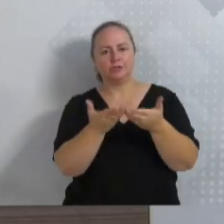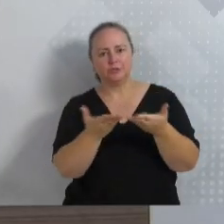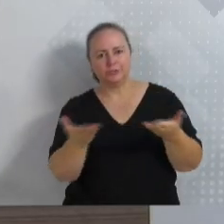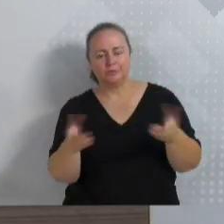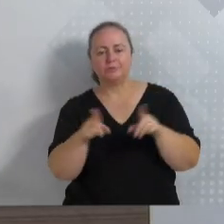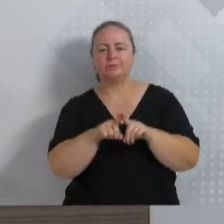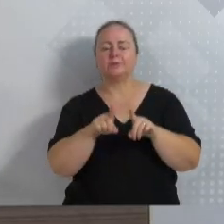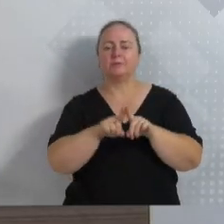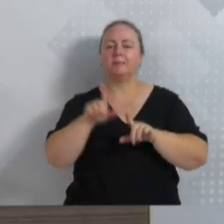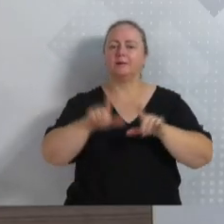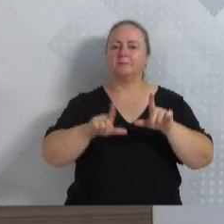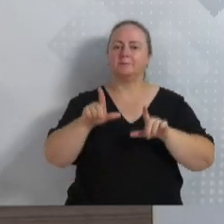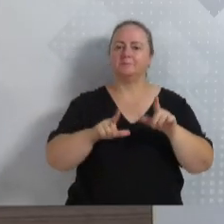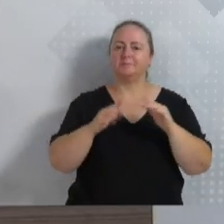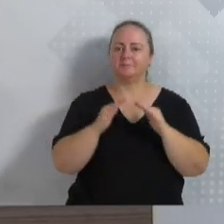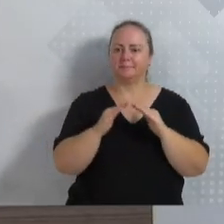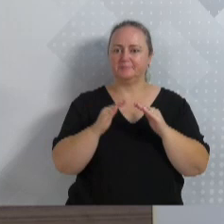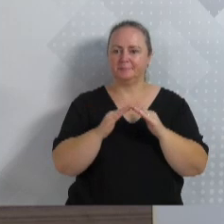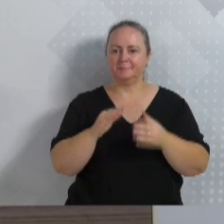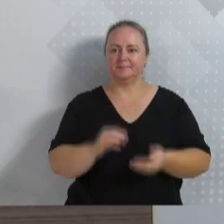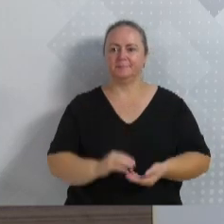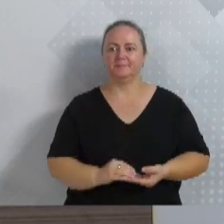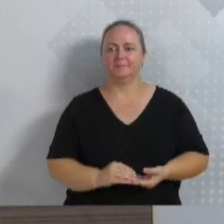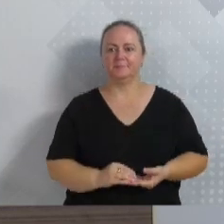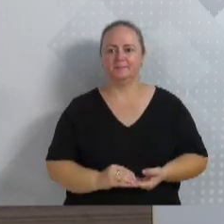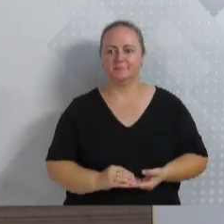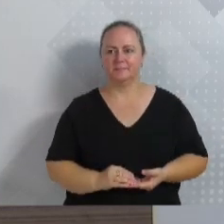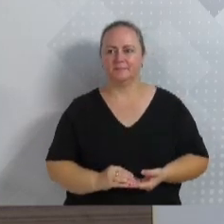pela TV Legislativa.